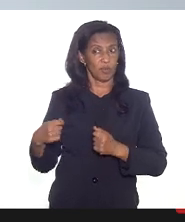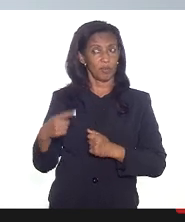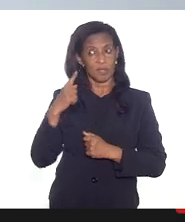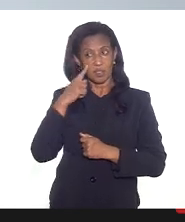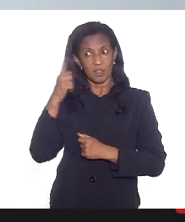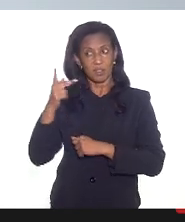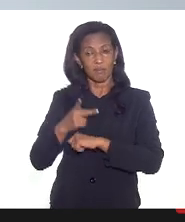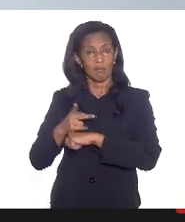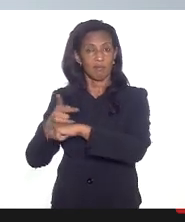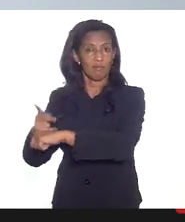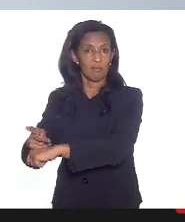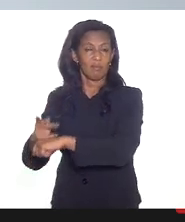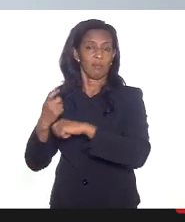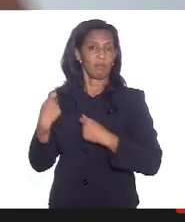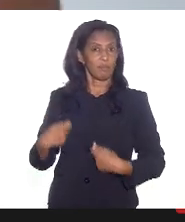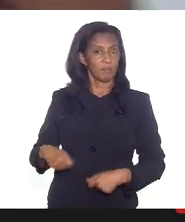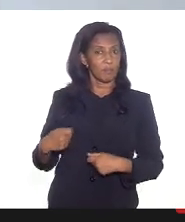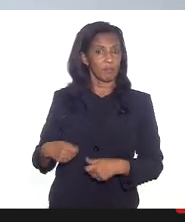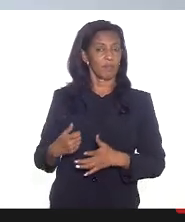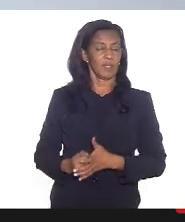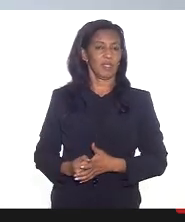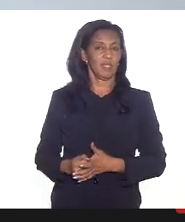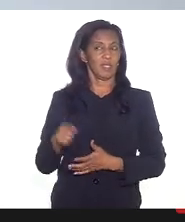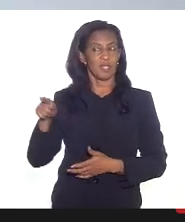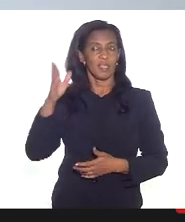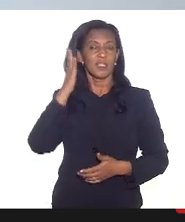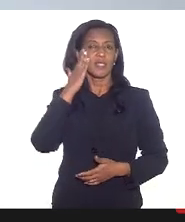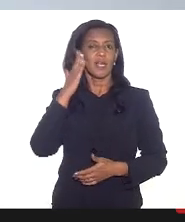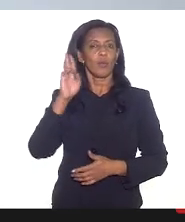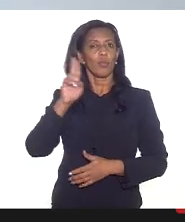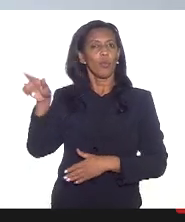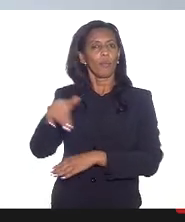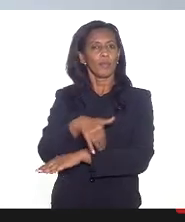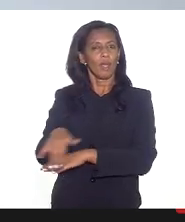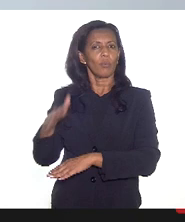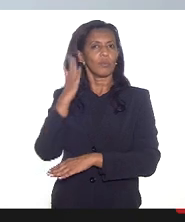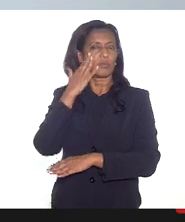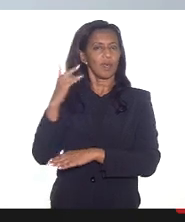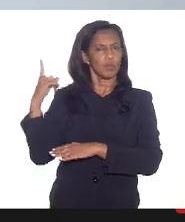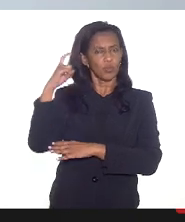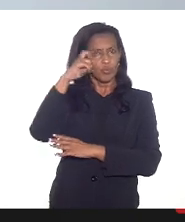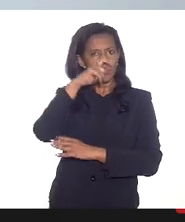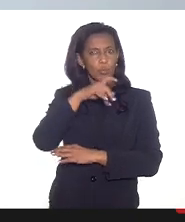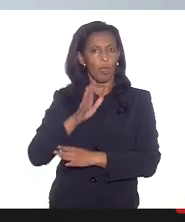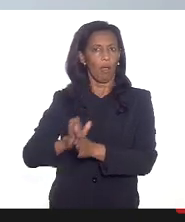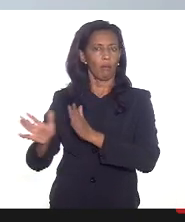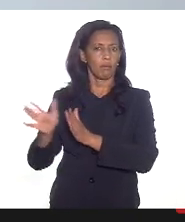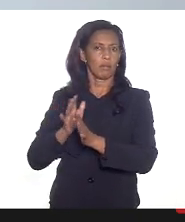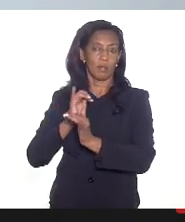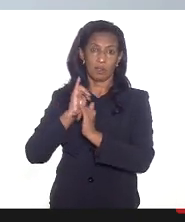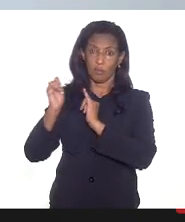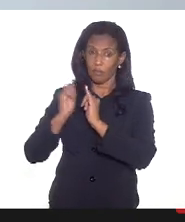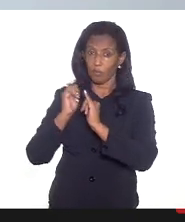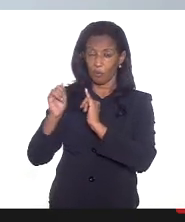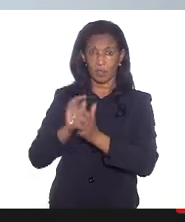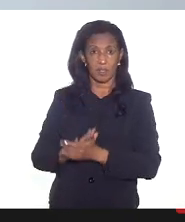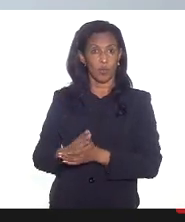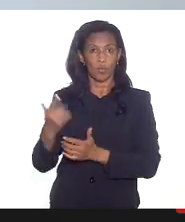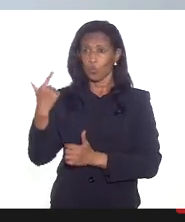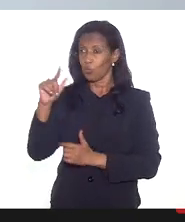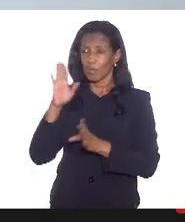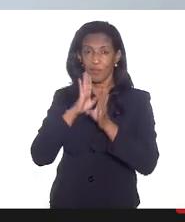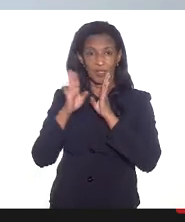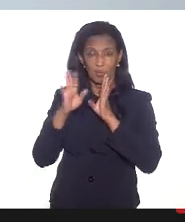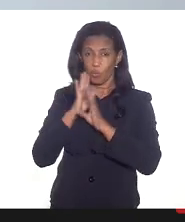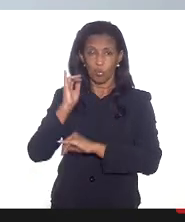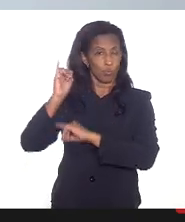buscativa que a gente precisa que eles sabem o endereço que eles sabem da dificuldade de ter acesso a informação que não vão ter o Instagram que não vão ter